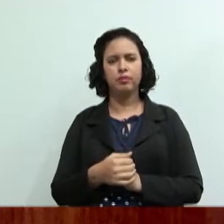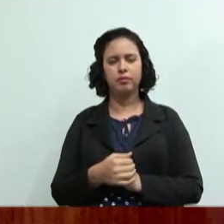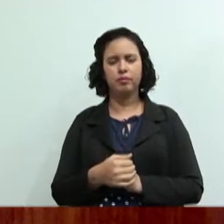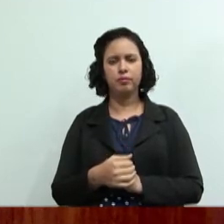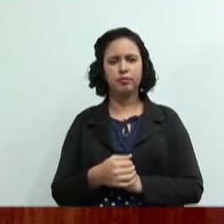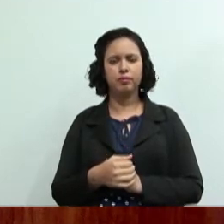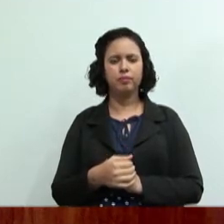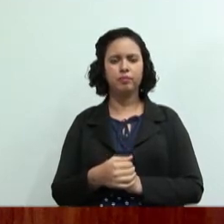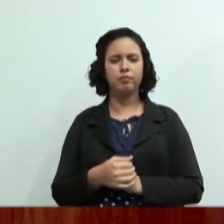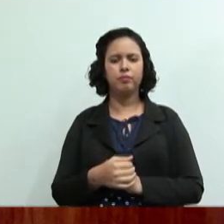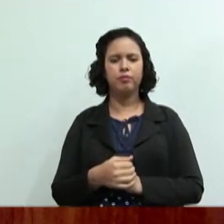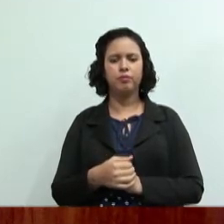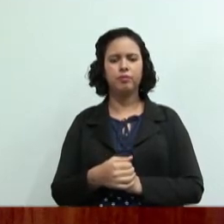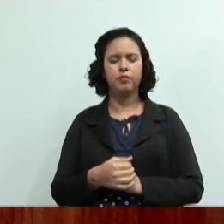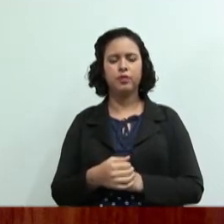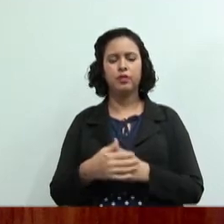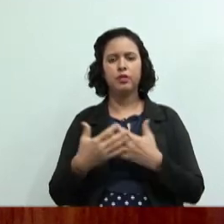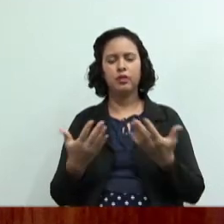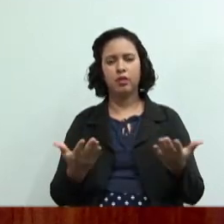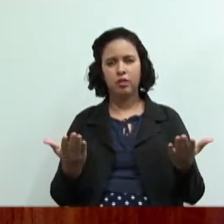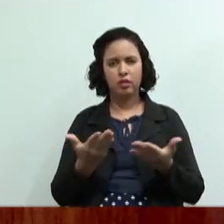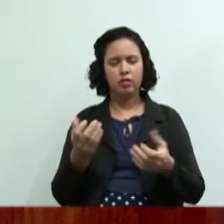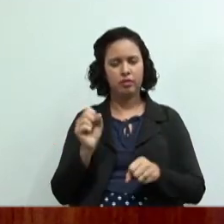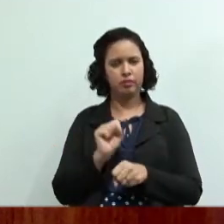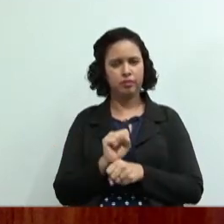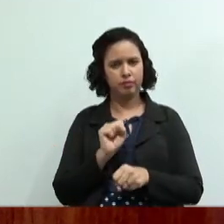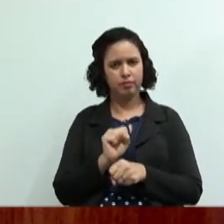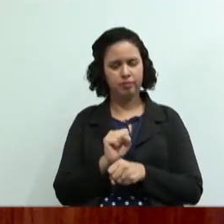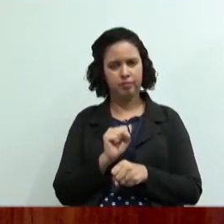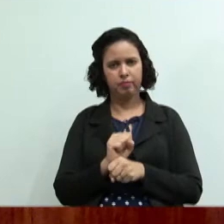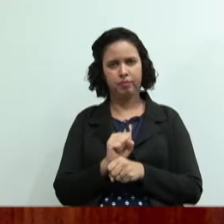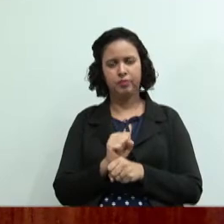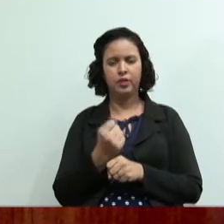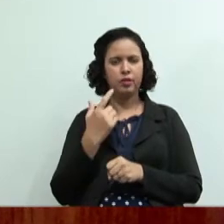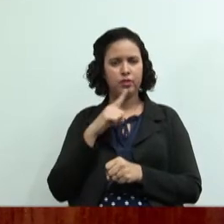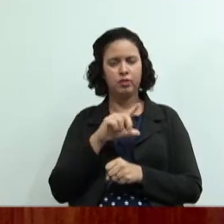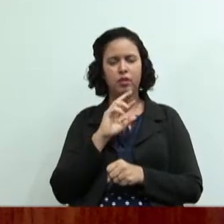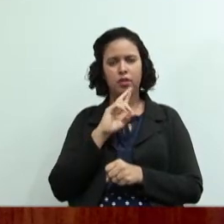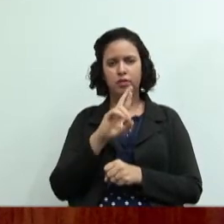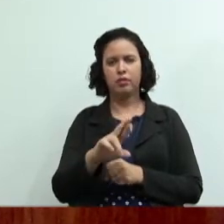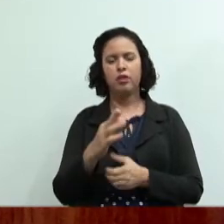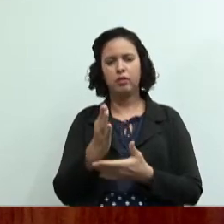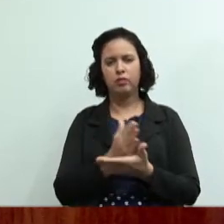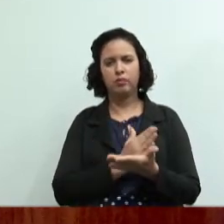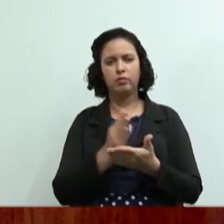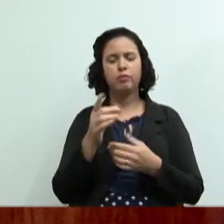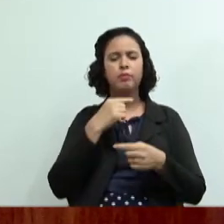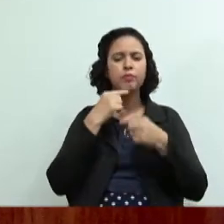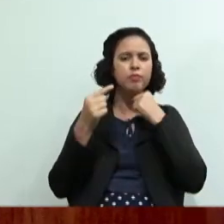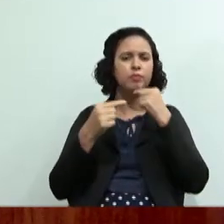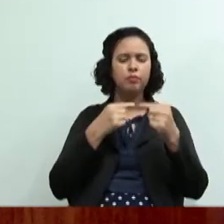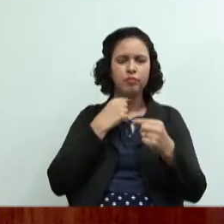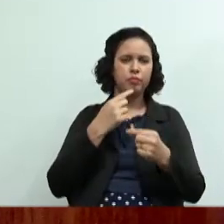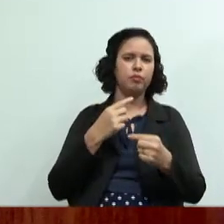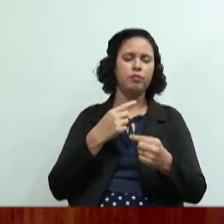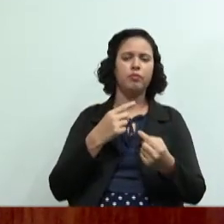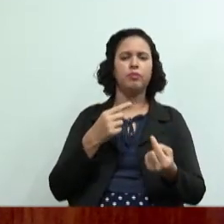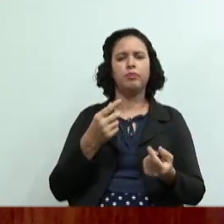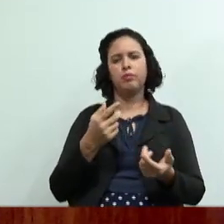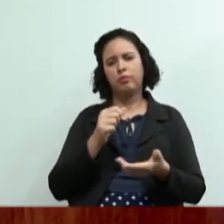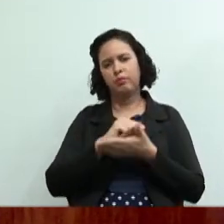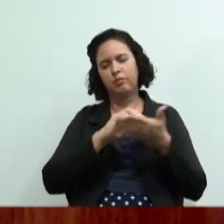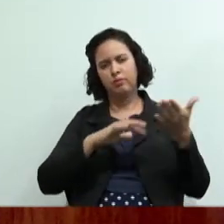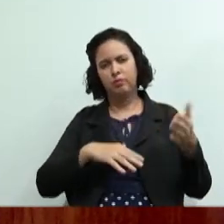integrador certo então era isso eu espero que tenha dirimido algumas dúvidas né sobre o trabalho da